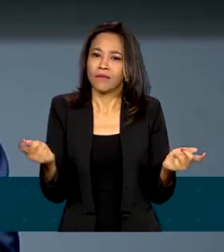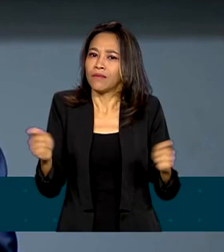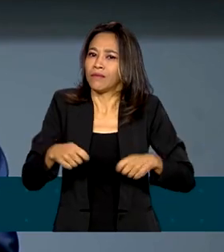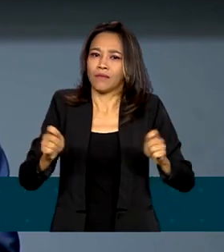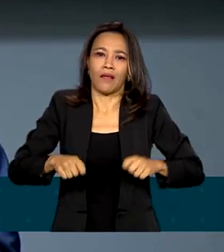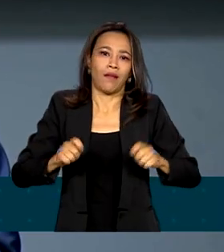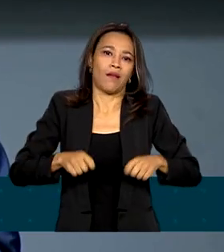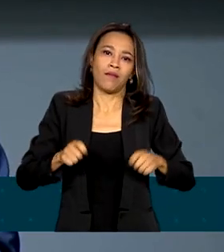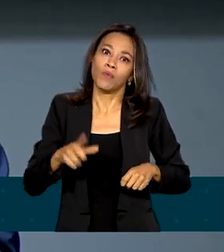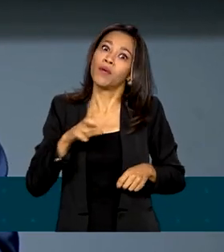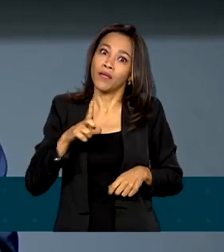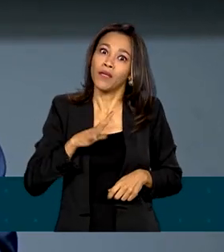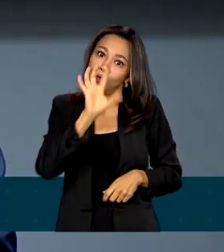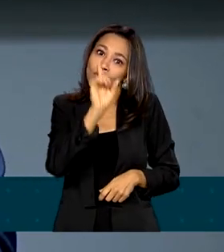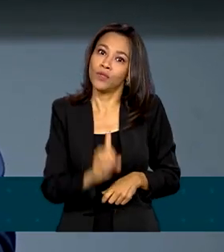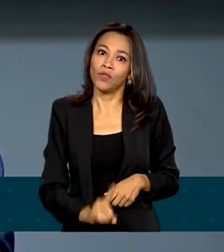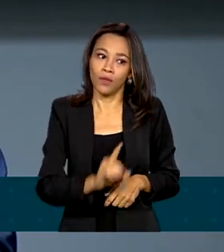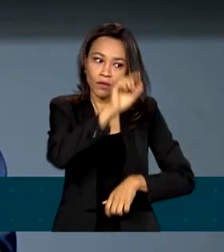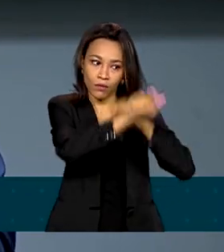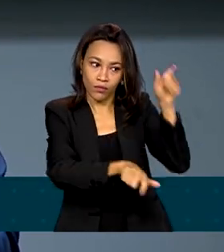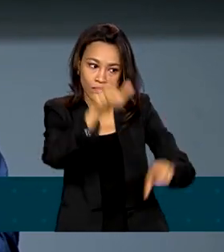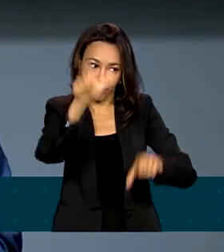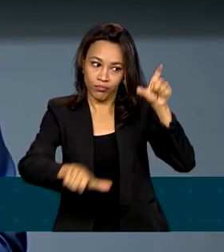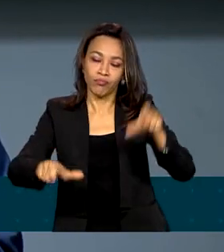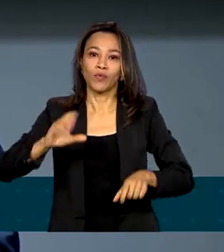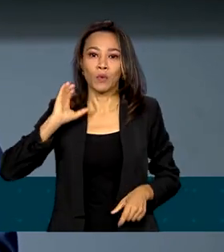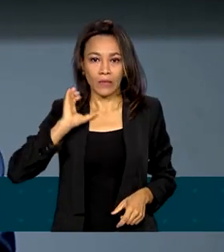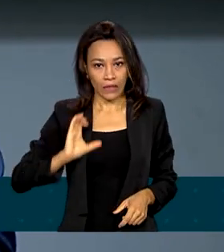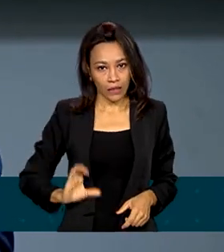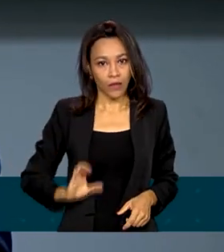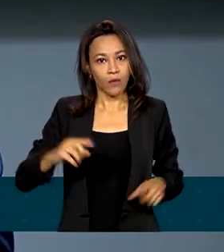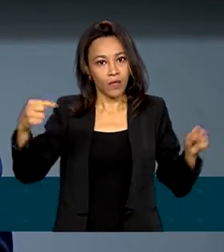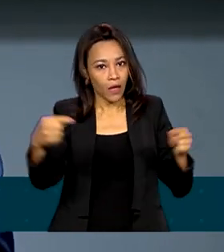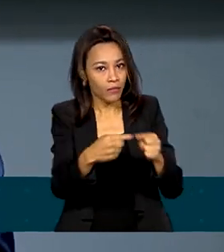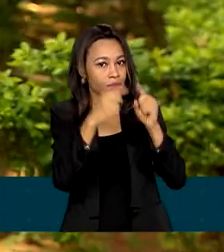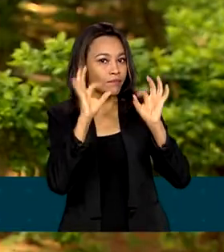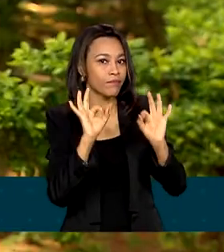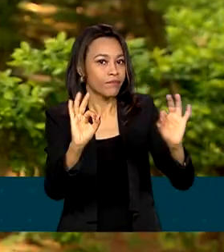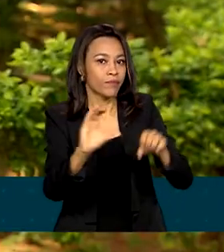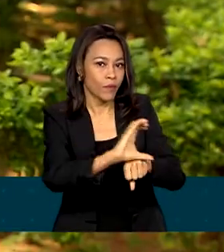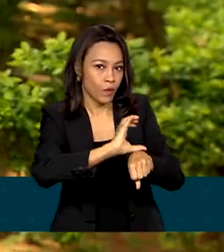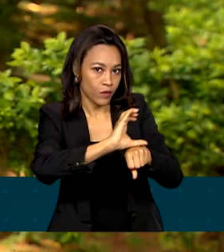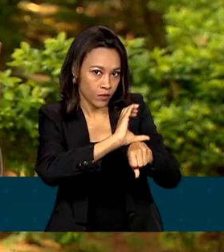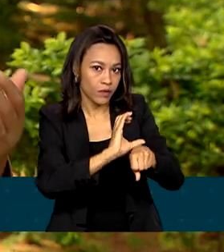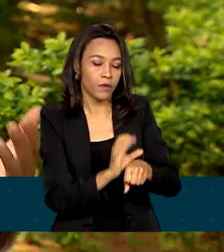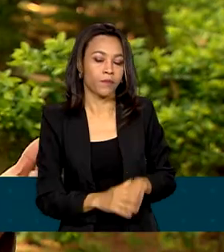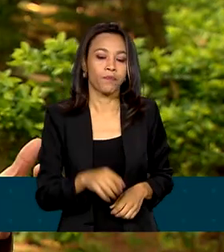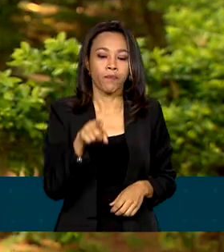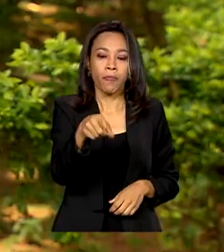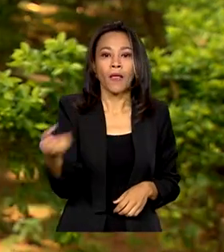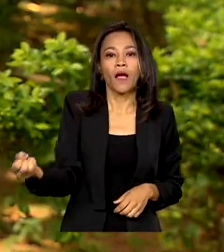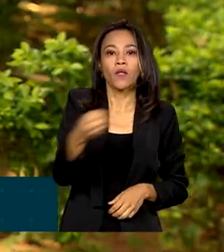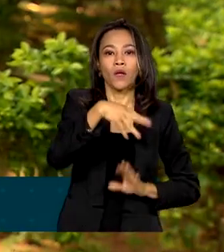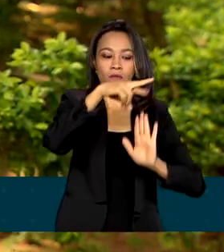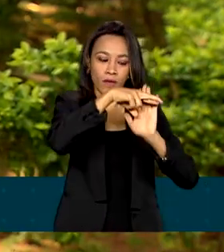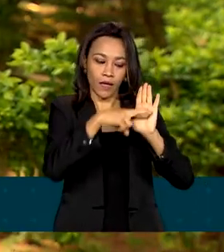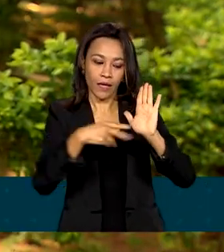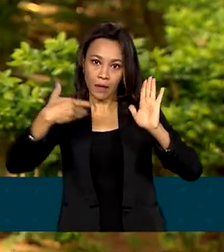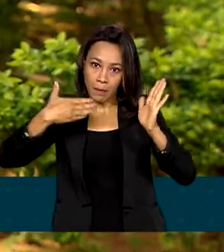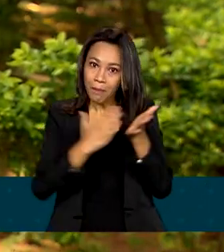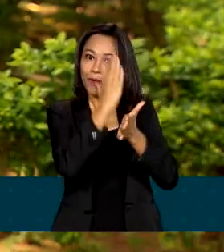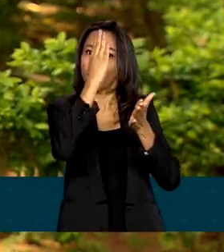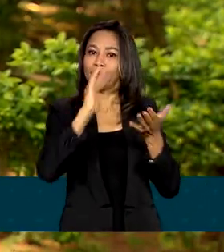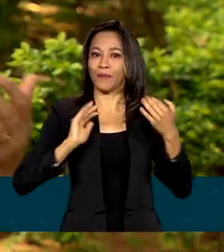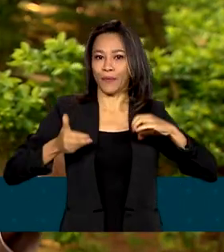do cidadão a aqueles serviços constitucionalmente estabelecidos. Quando a nova regra fiscal for aprovada no